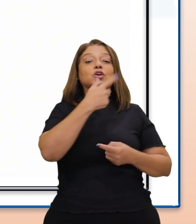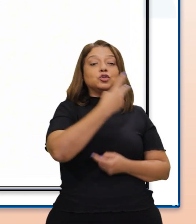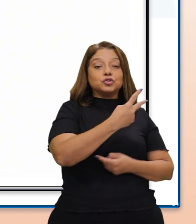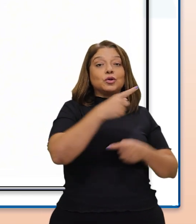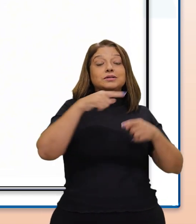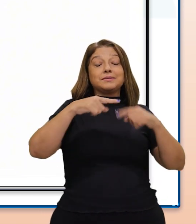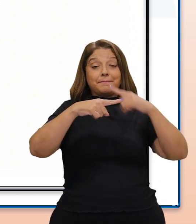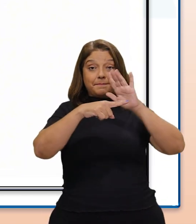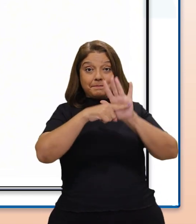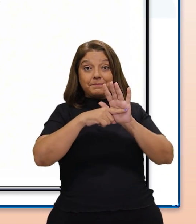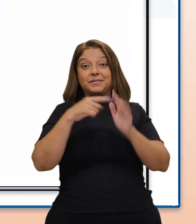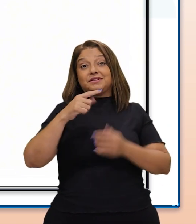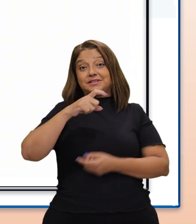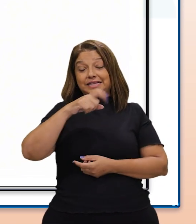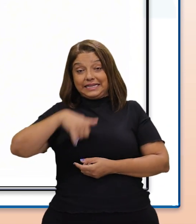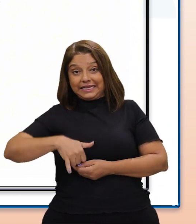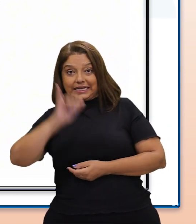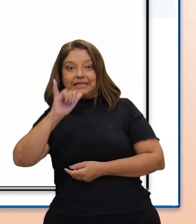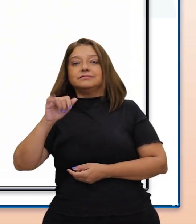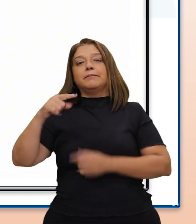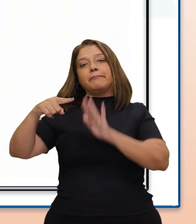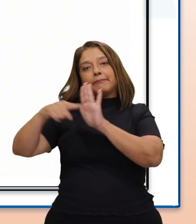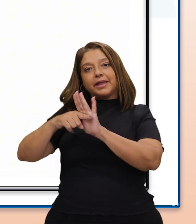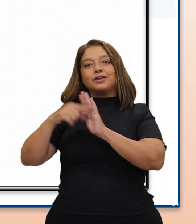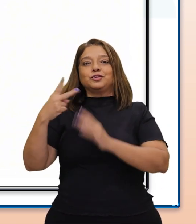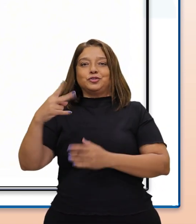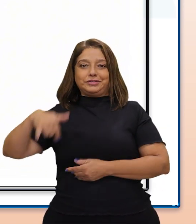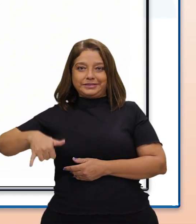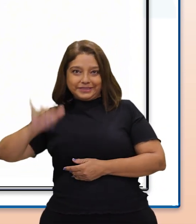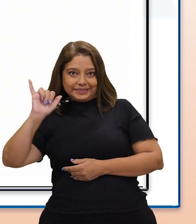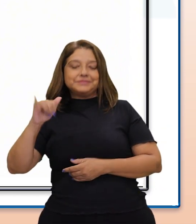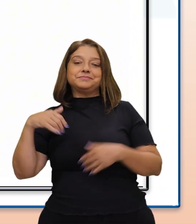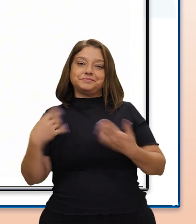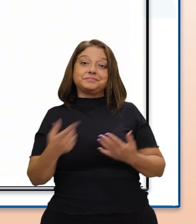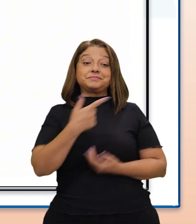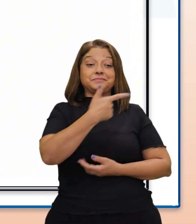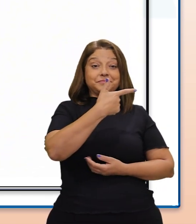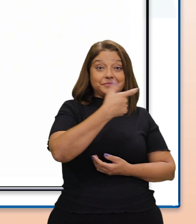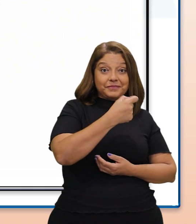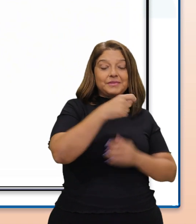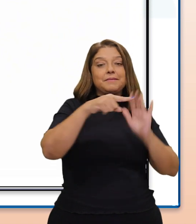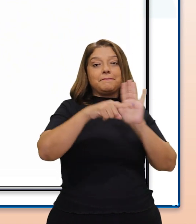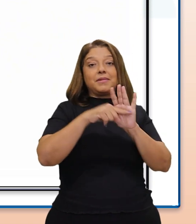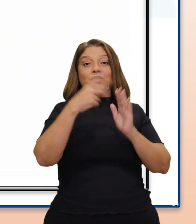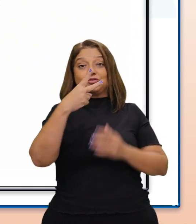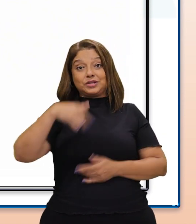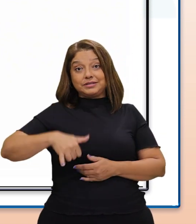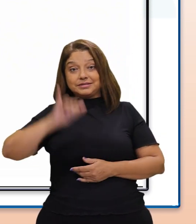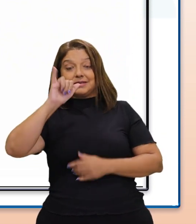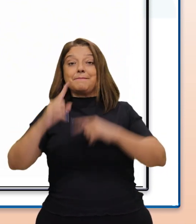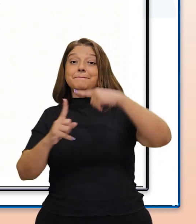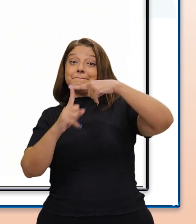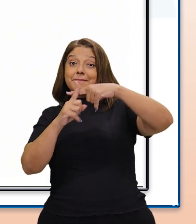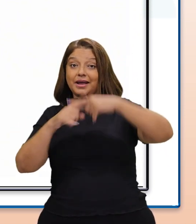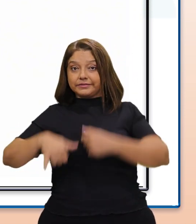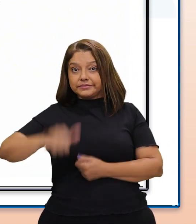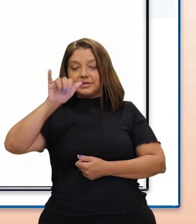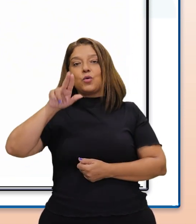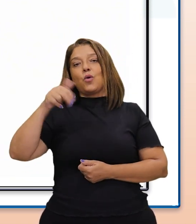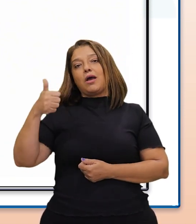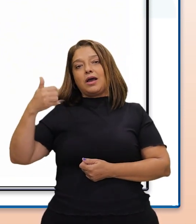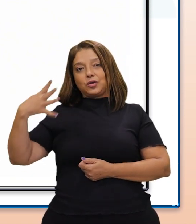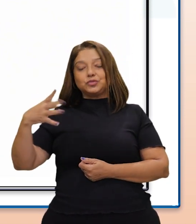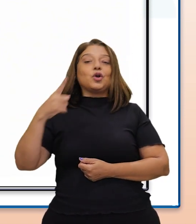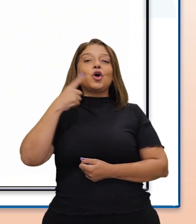é menos 2Y. Então, ficaremos com 20 menos 2Y mais Y é igual a 14. Menos 2Y